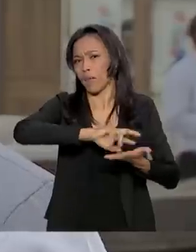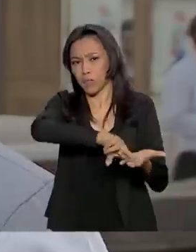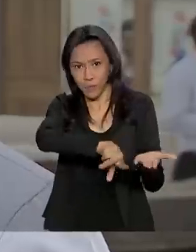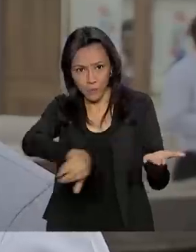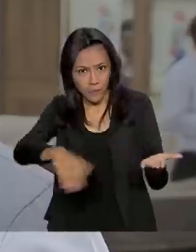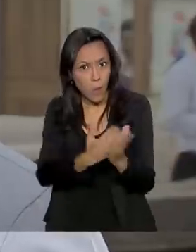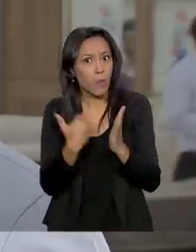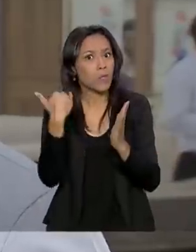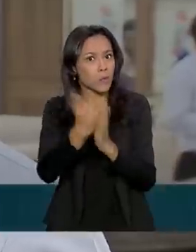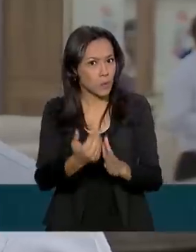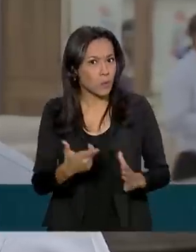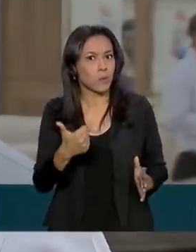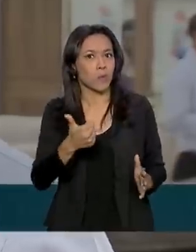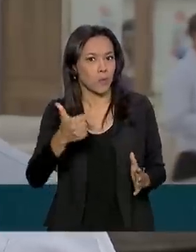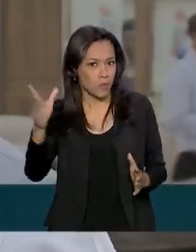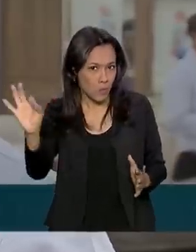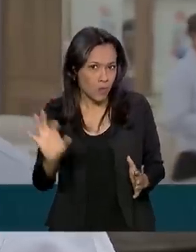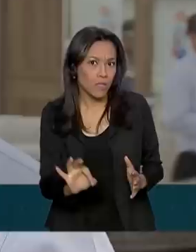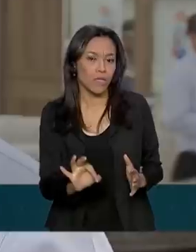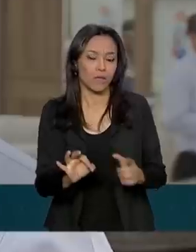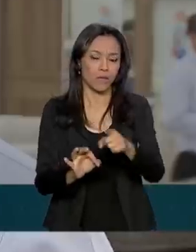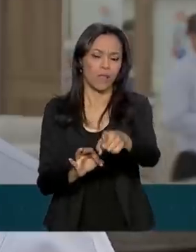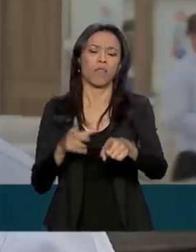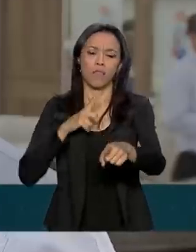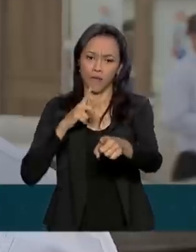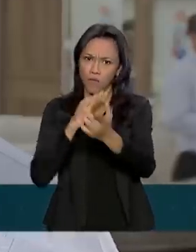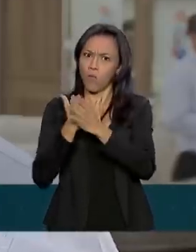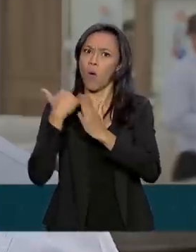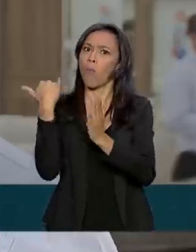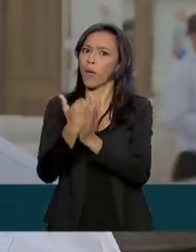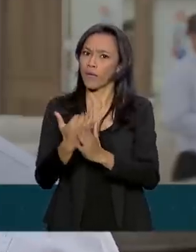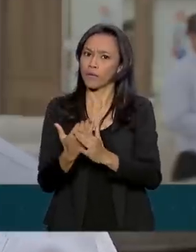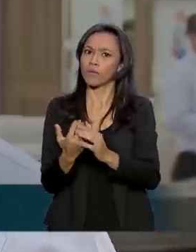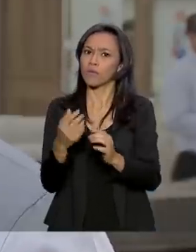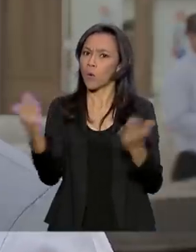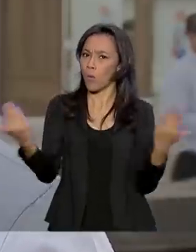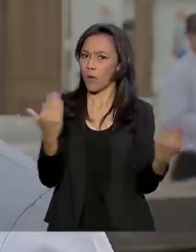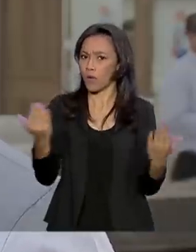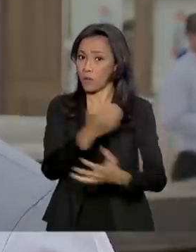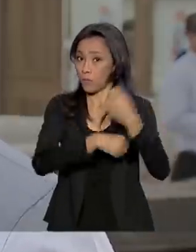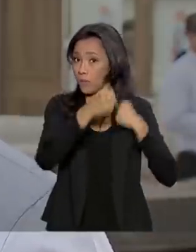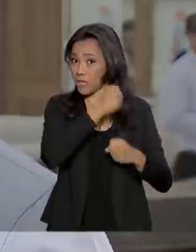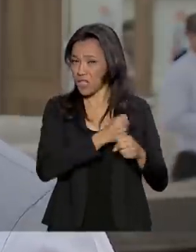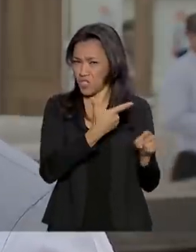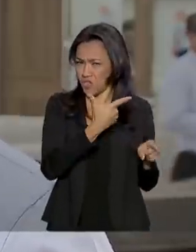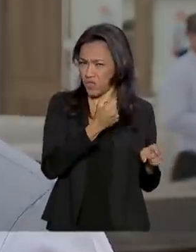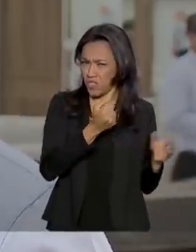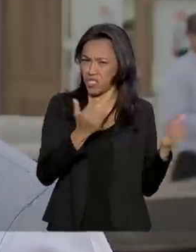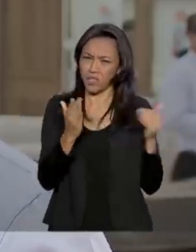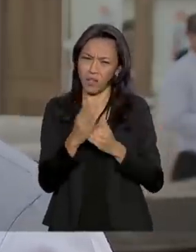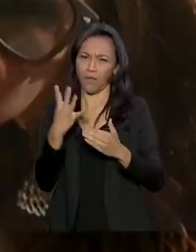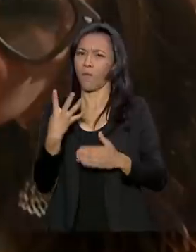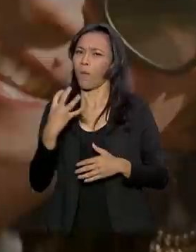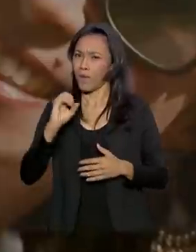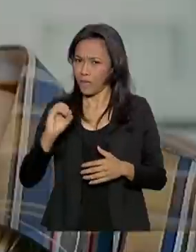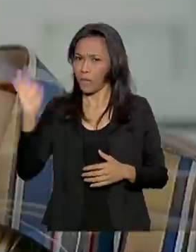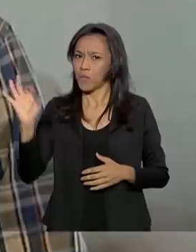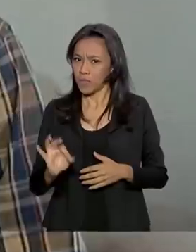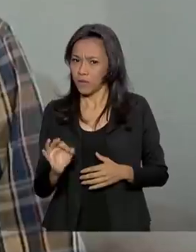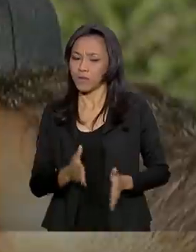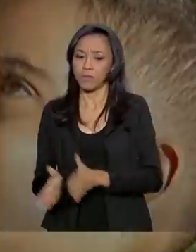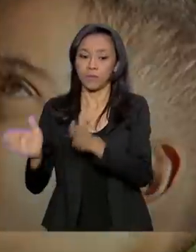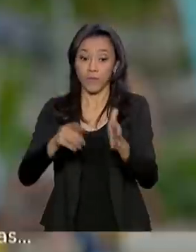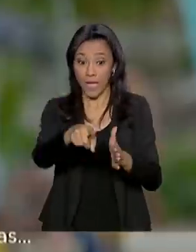Dá para comemorar bastante. Teve um aumento, em comparação ao ano passado, de 20% até 40% no aumento da venda na Semana. A